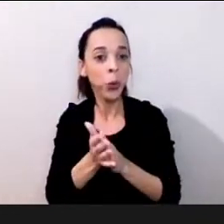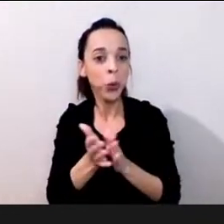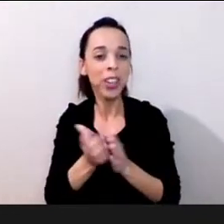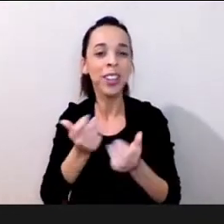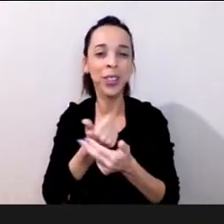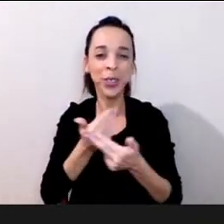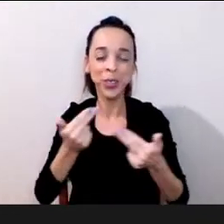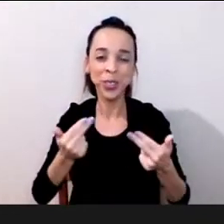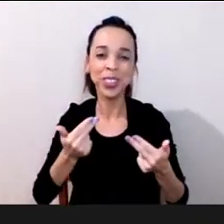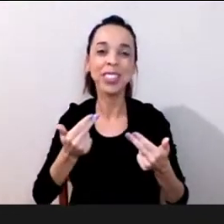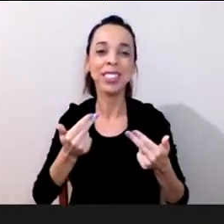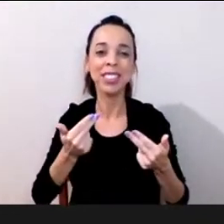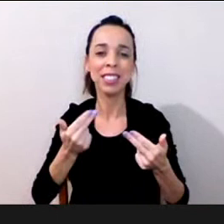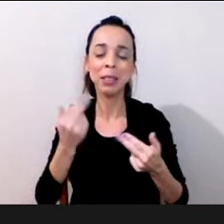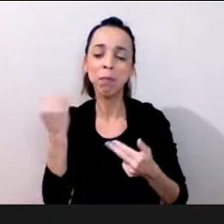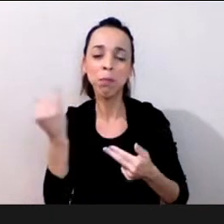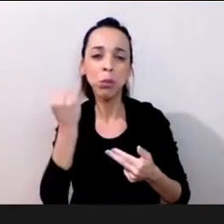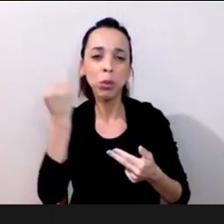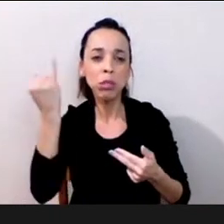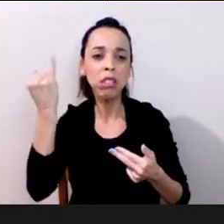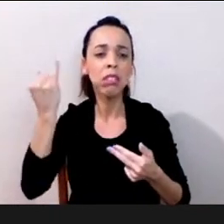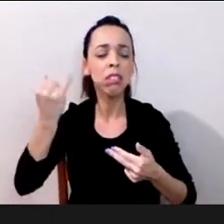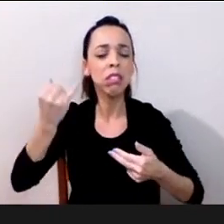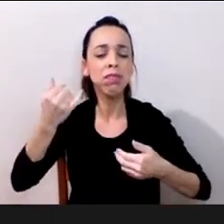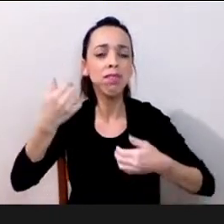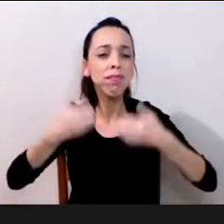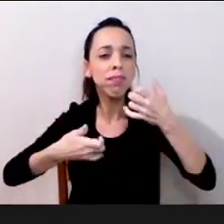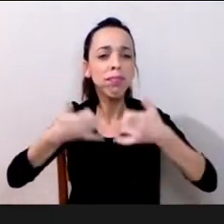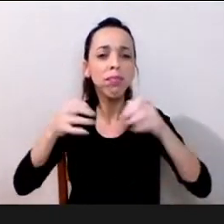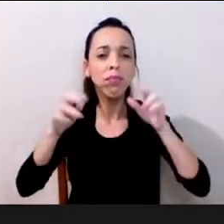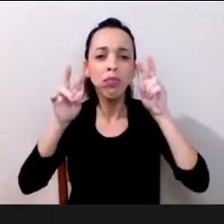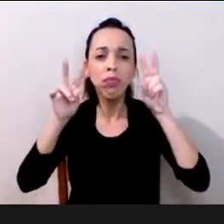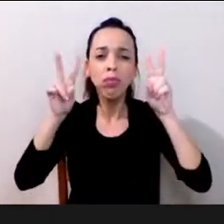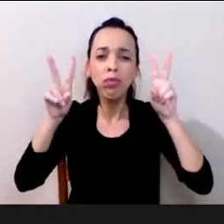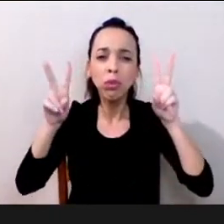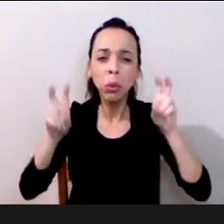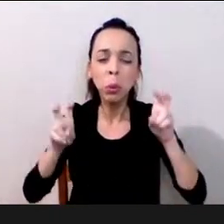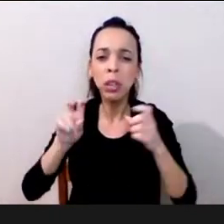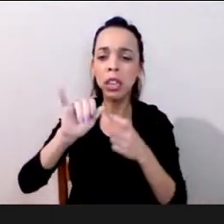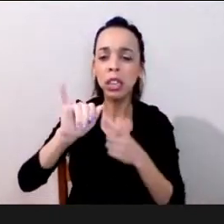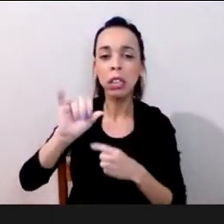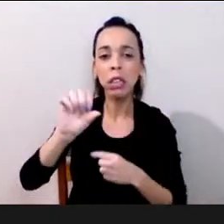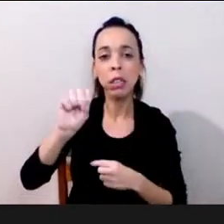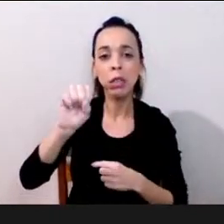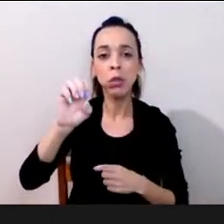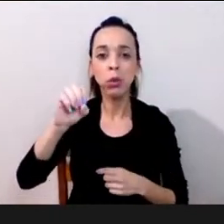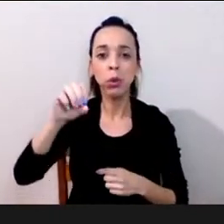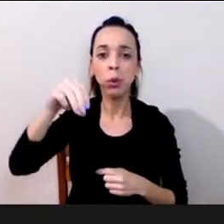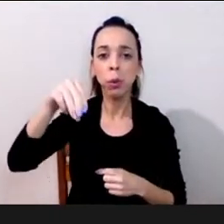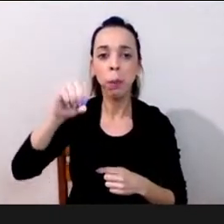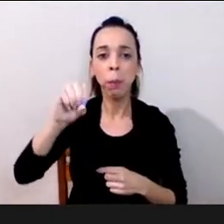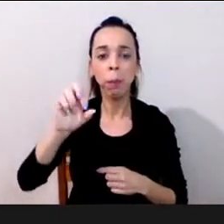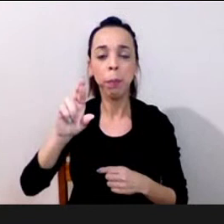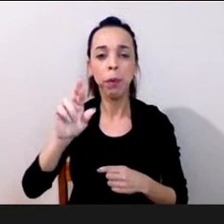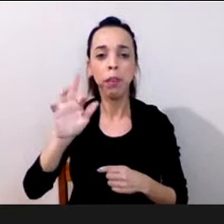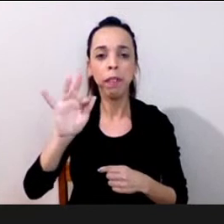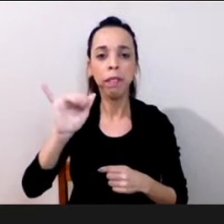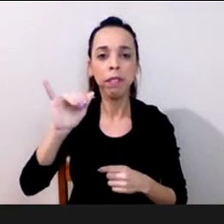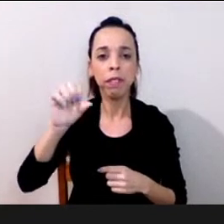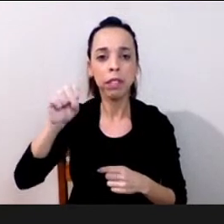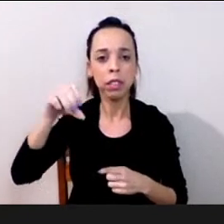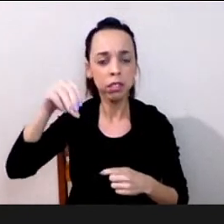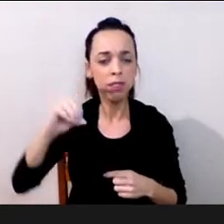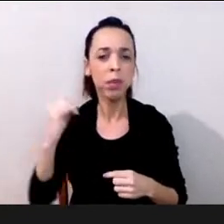estar colocando questões sobre em relação ao isomorfismo a importância das políticas públicas